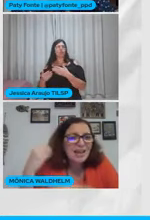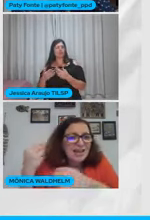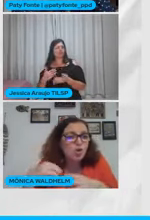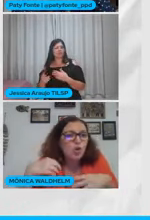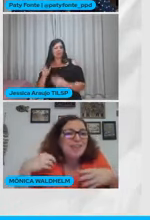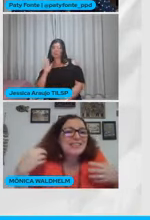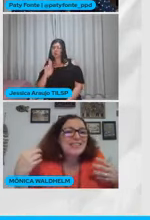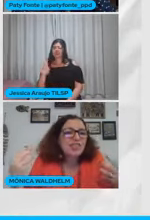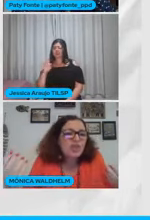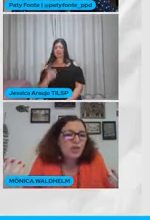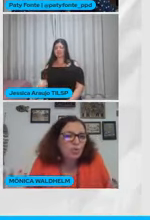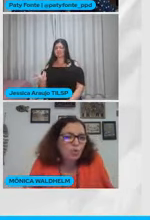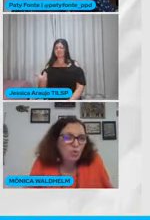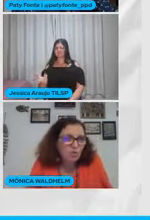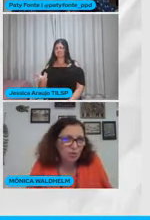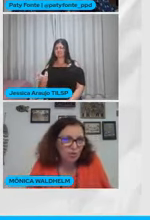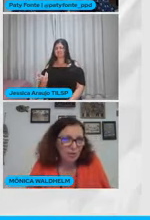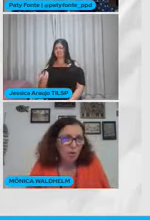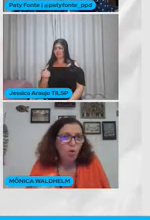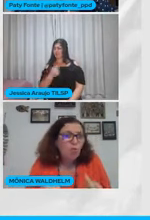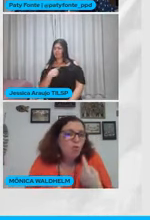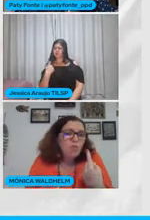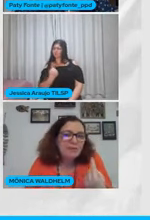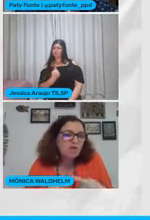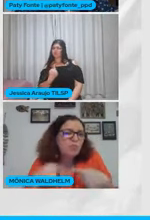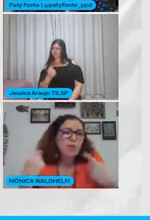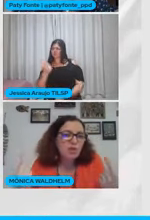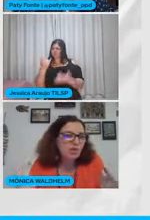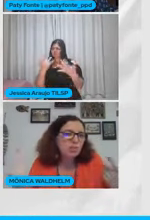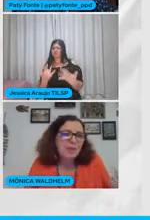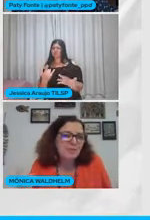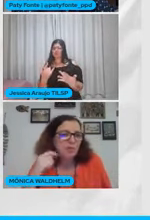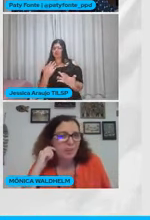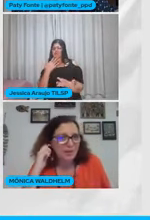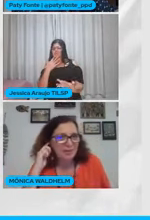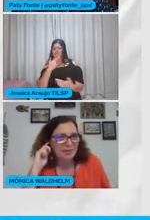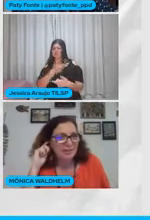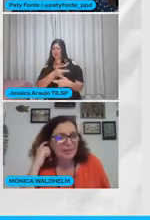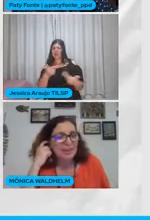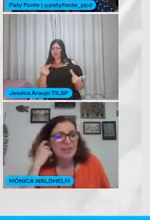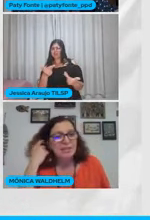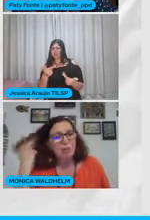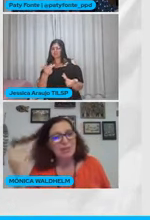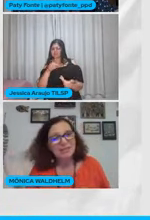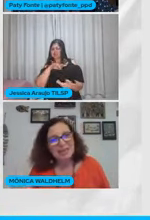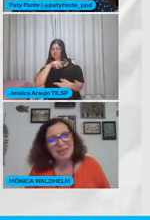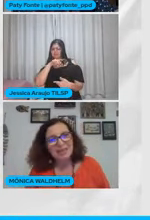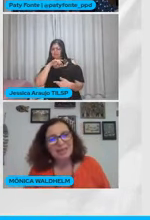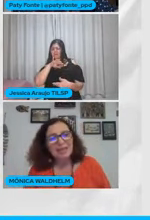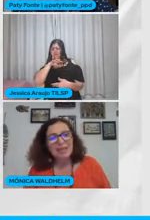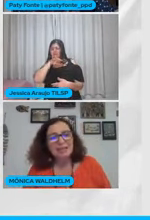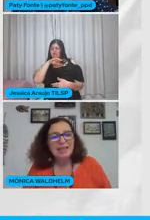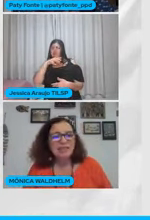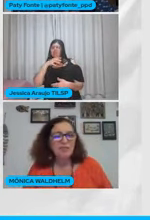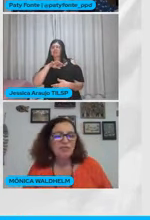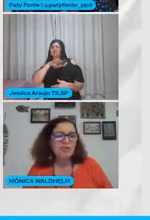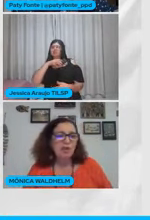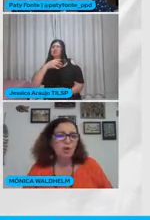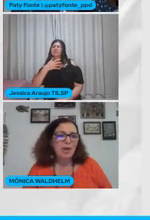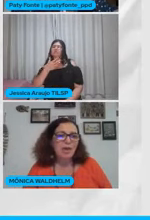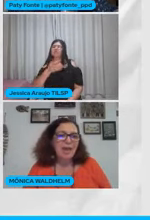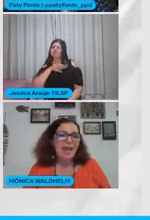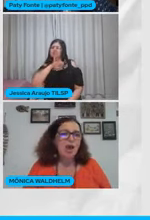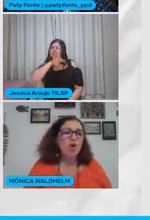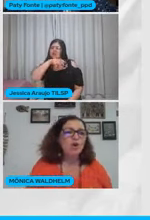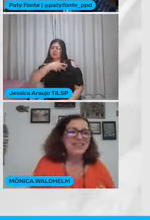utilitária Eles coexistem conosco Como uma das bilhões De espécies no planeta Então, para sair Dessa